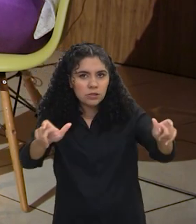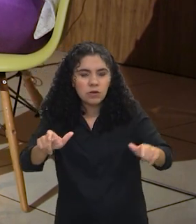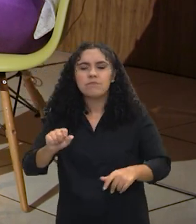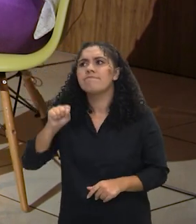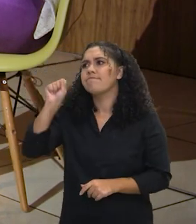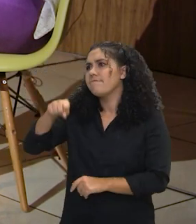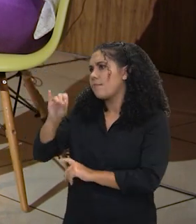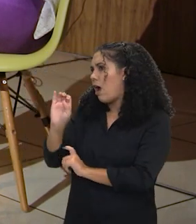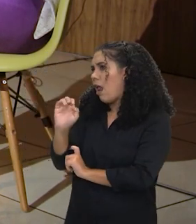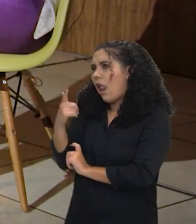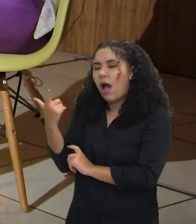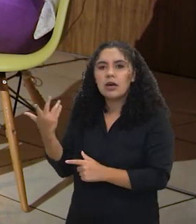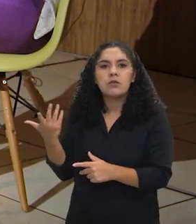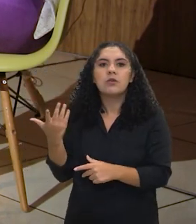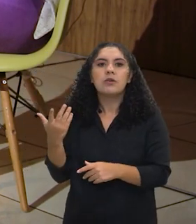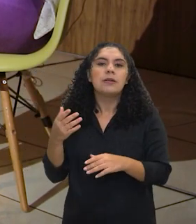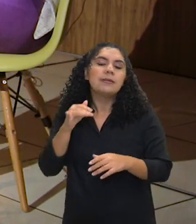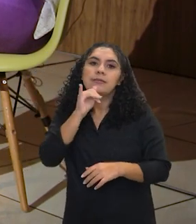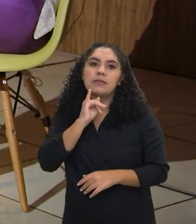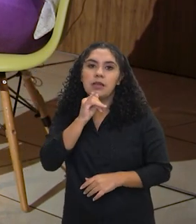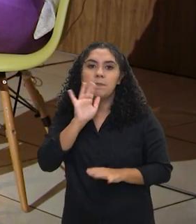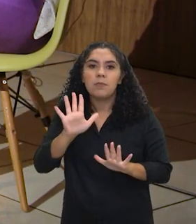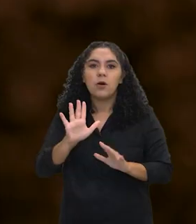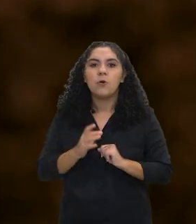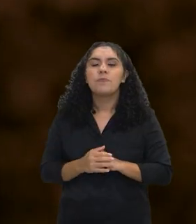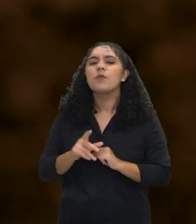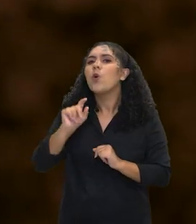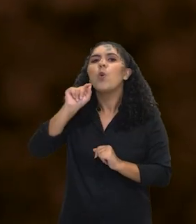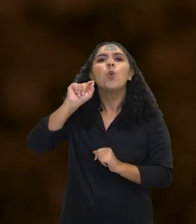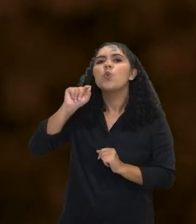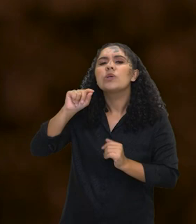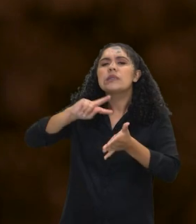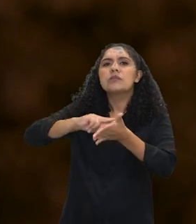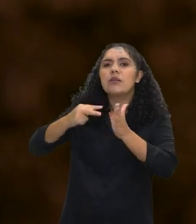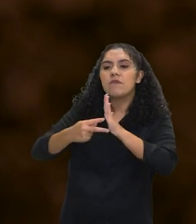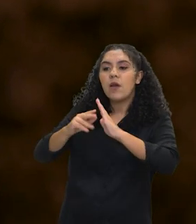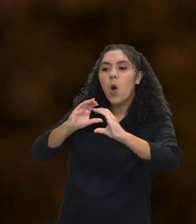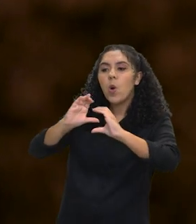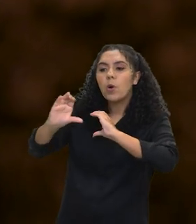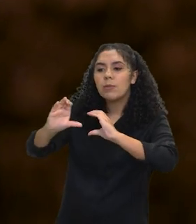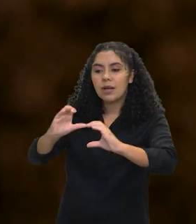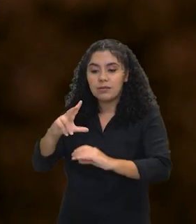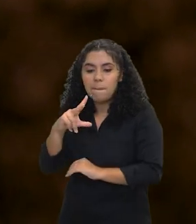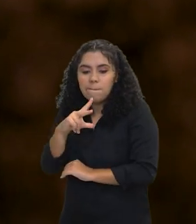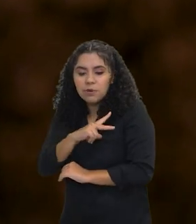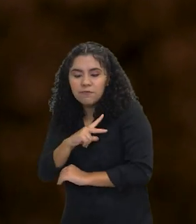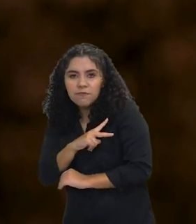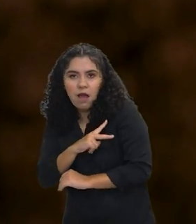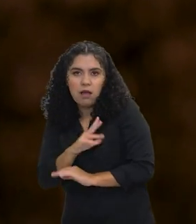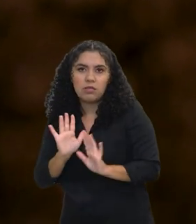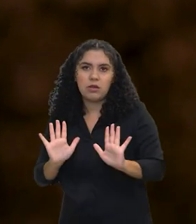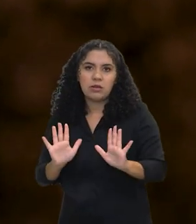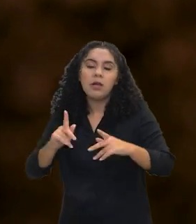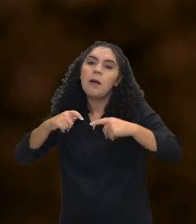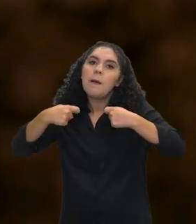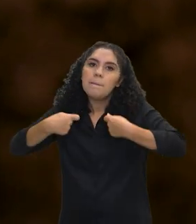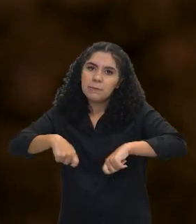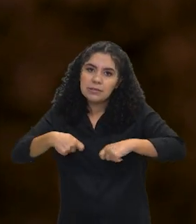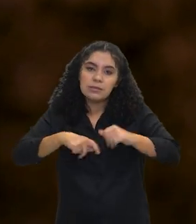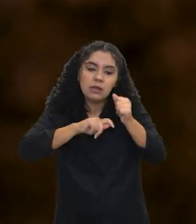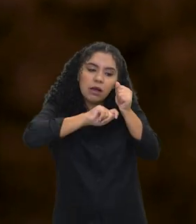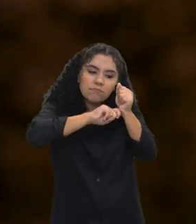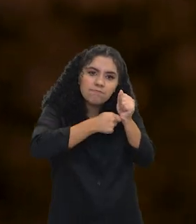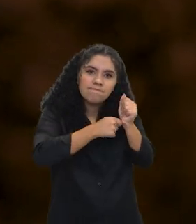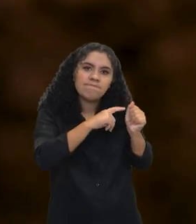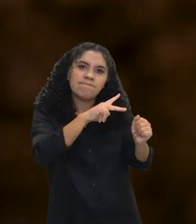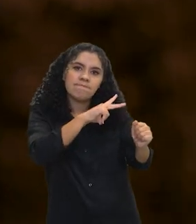Eu acho que nós precisamos ter a percepção seguinte, o que é comunicação privada, o que é comunicação interpessoal, precisa ser tratado